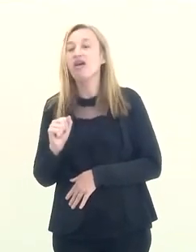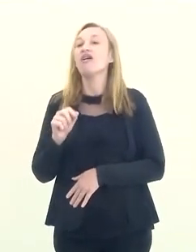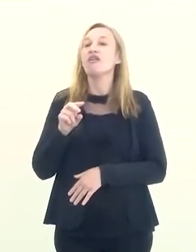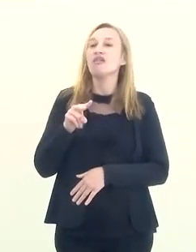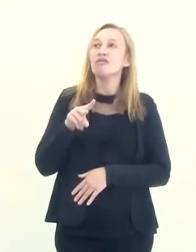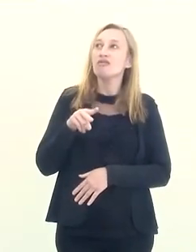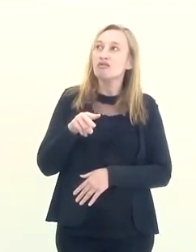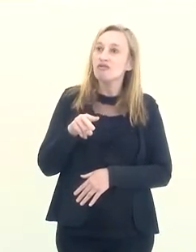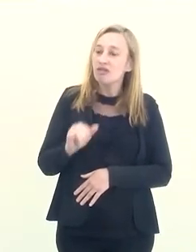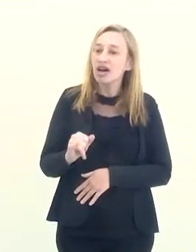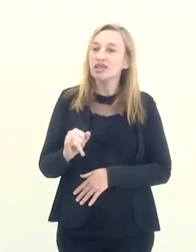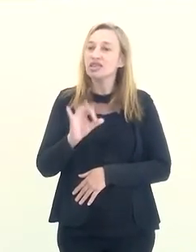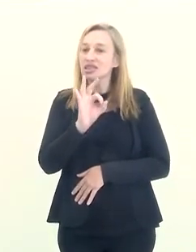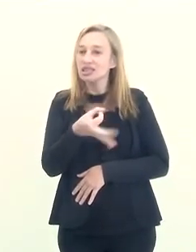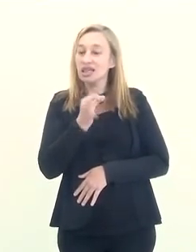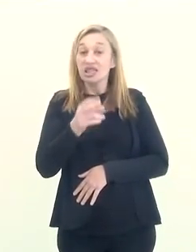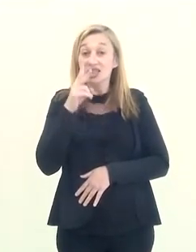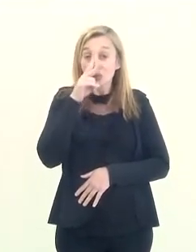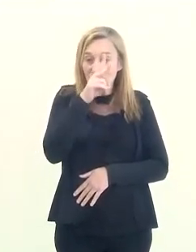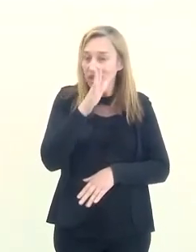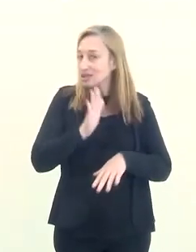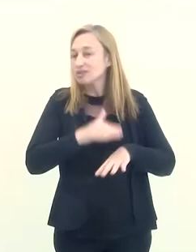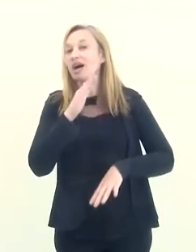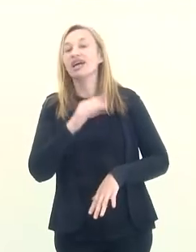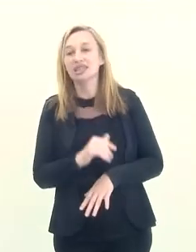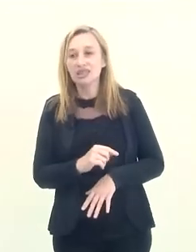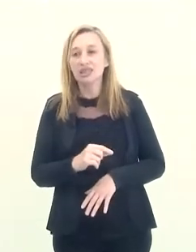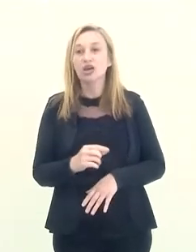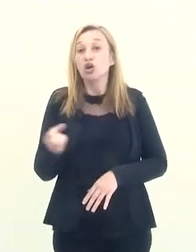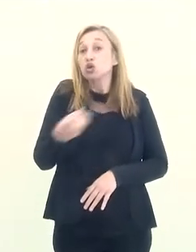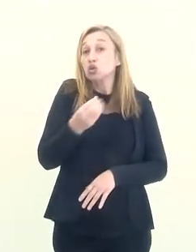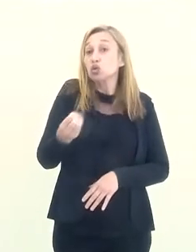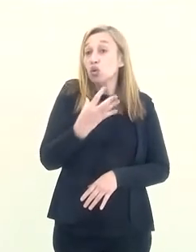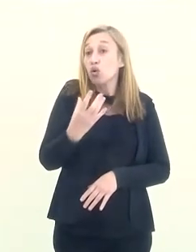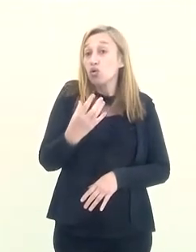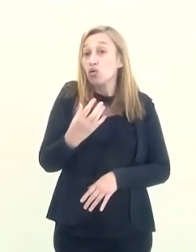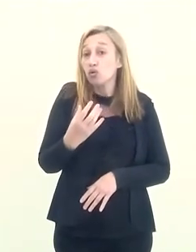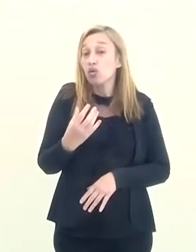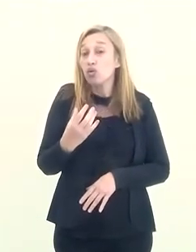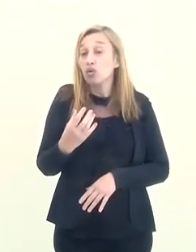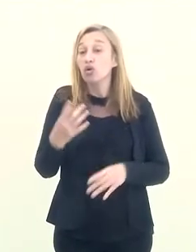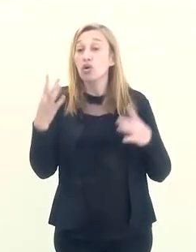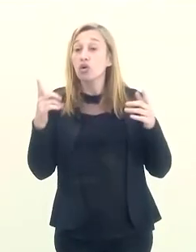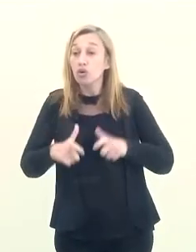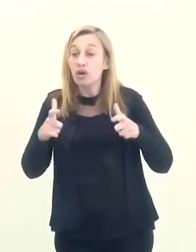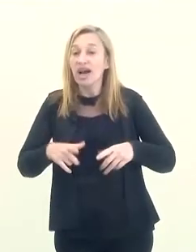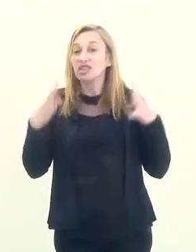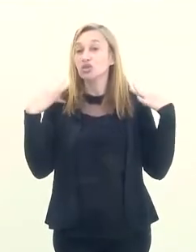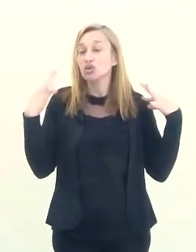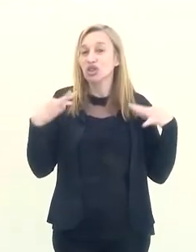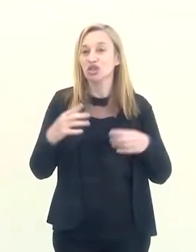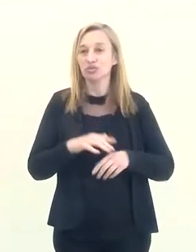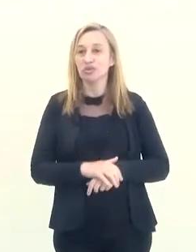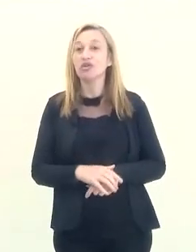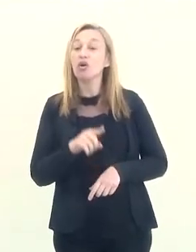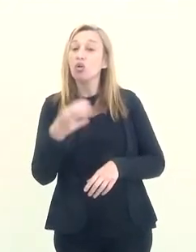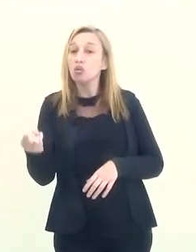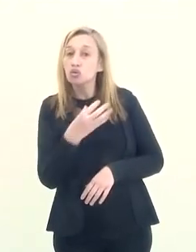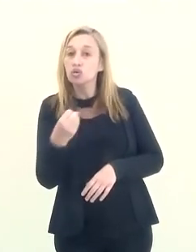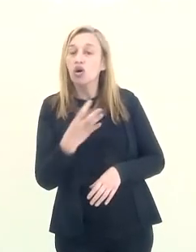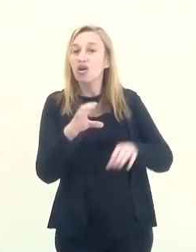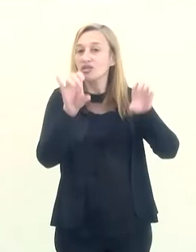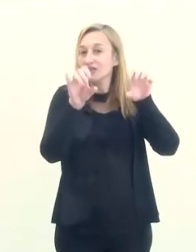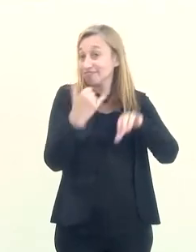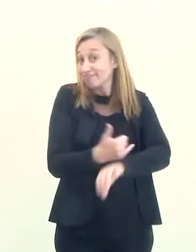com certeza, fortalecido com esse novo atrativo. E aí, como você falou, cria-se uma nova infraestrutura